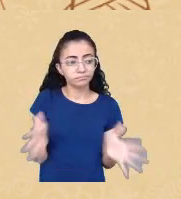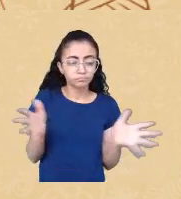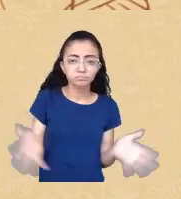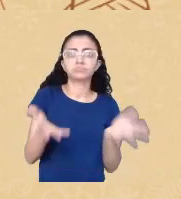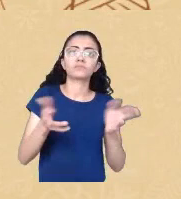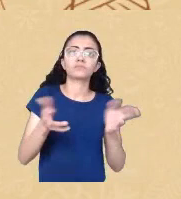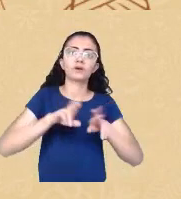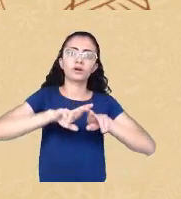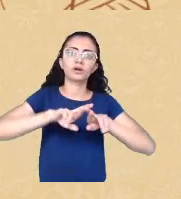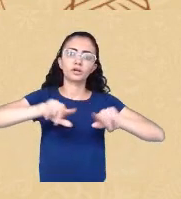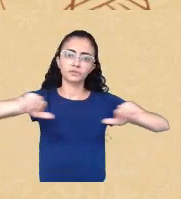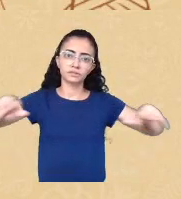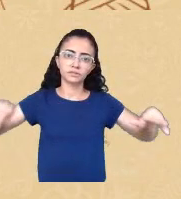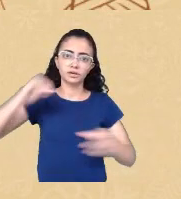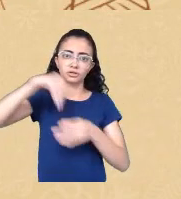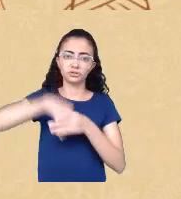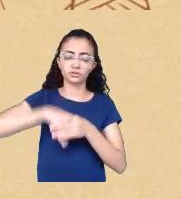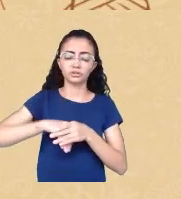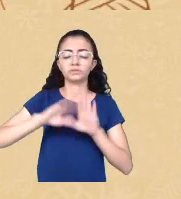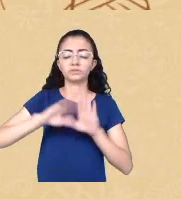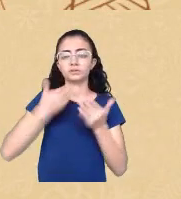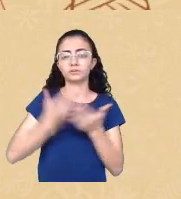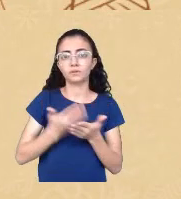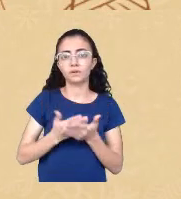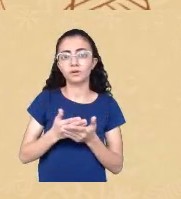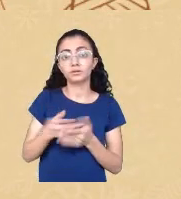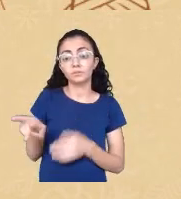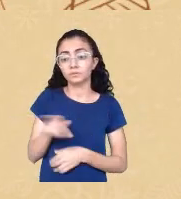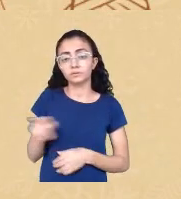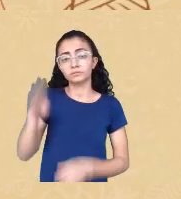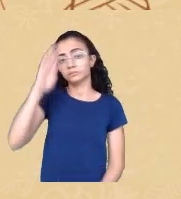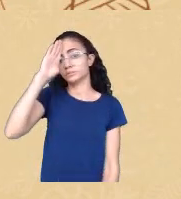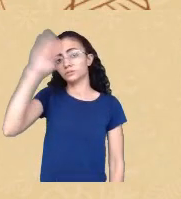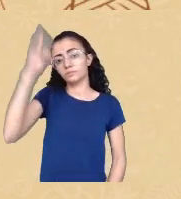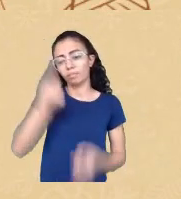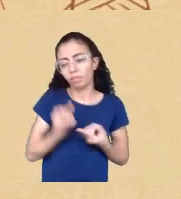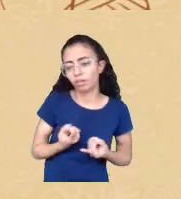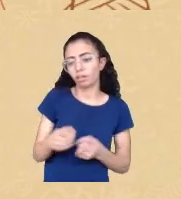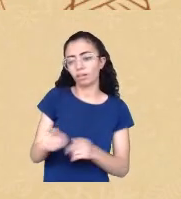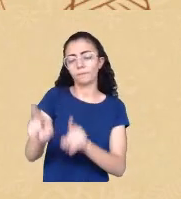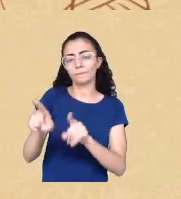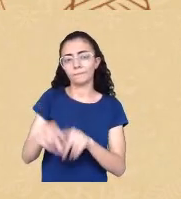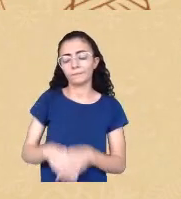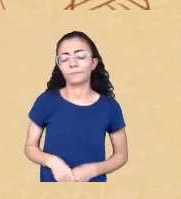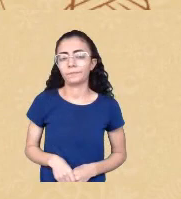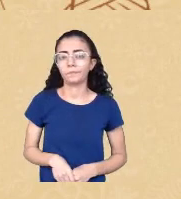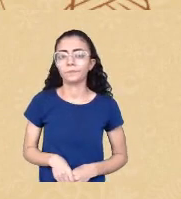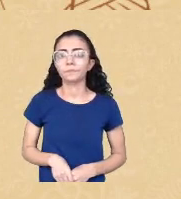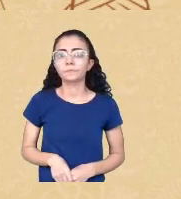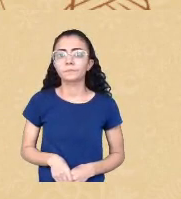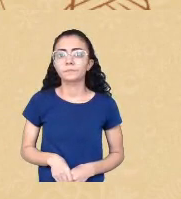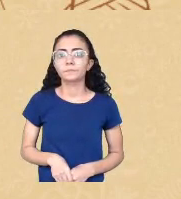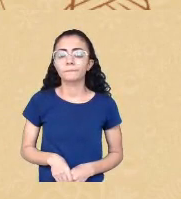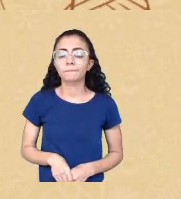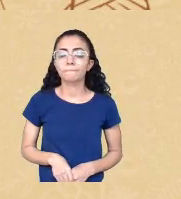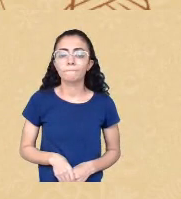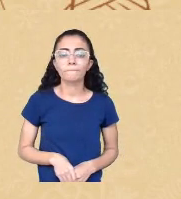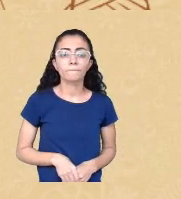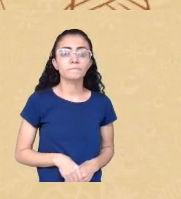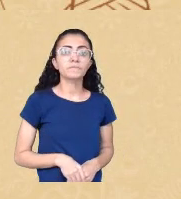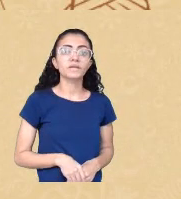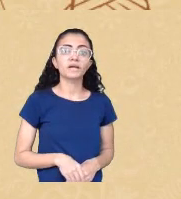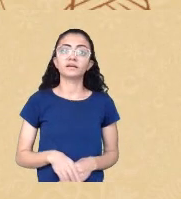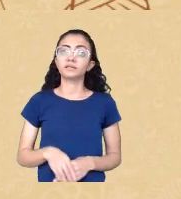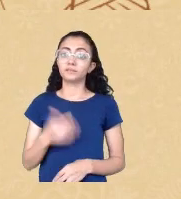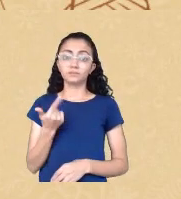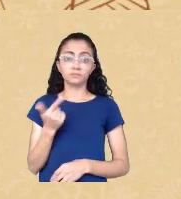educacional são os principais algozes dessas crianças e não há nenhum pudor